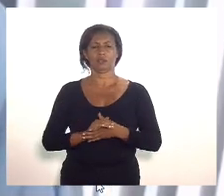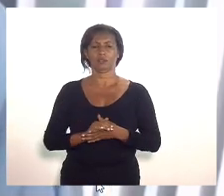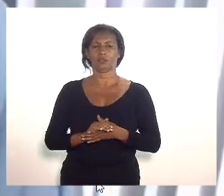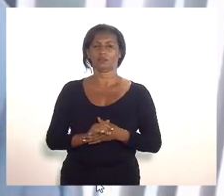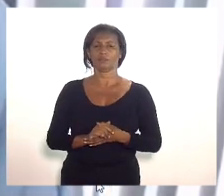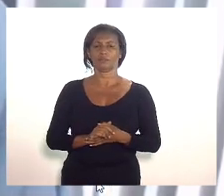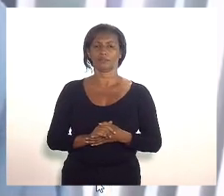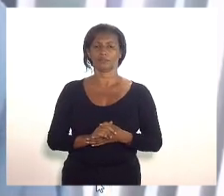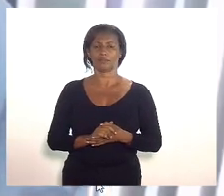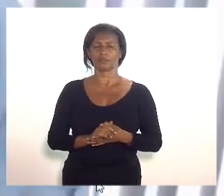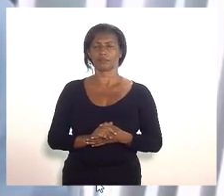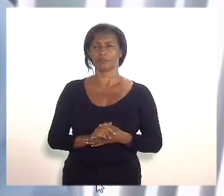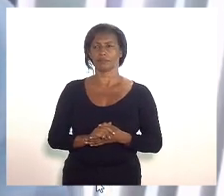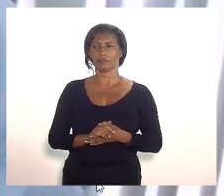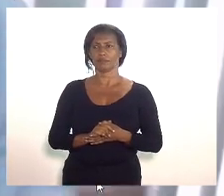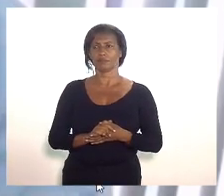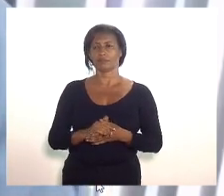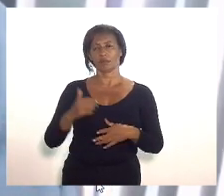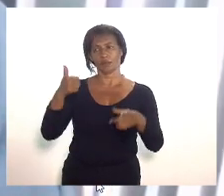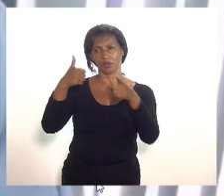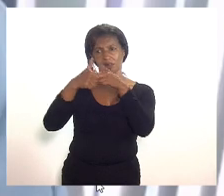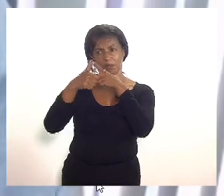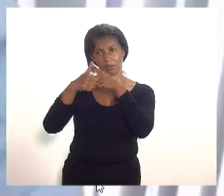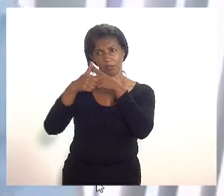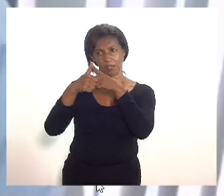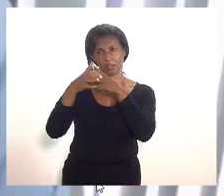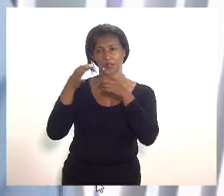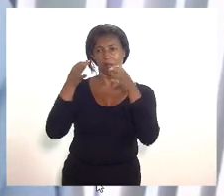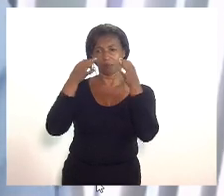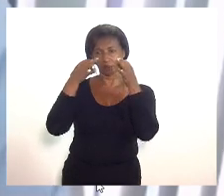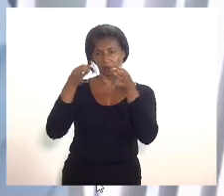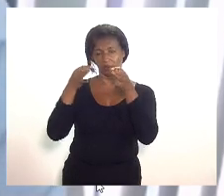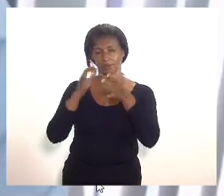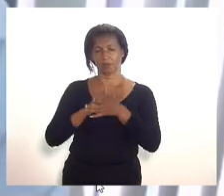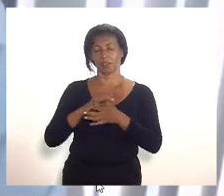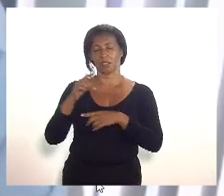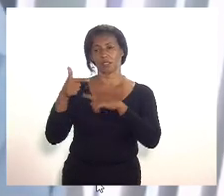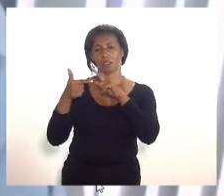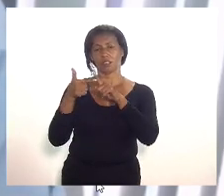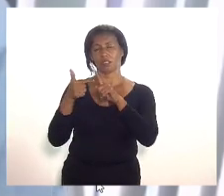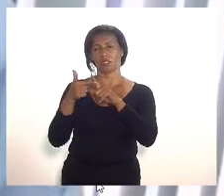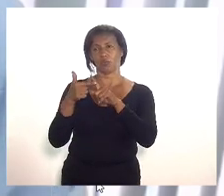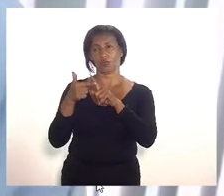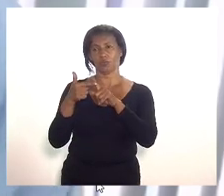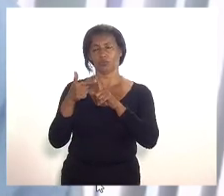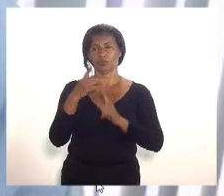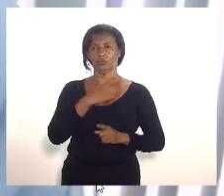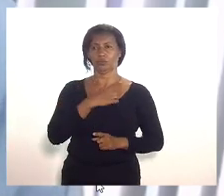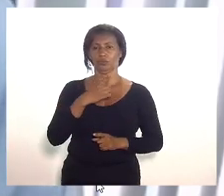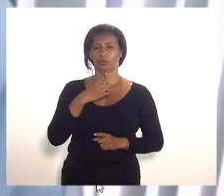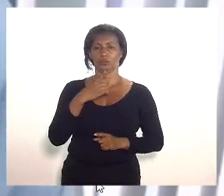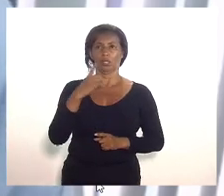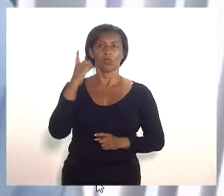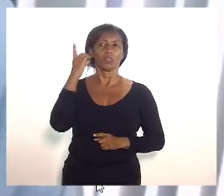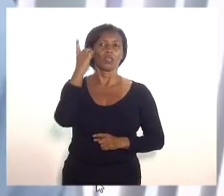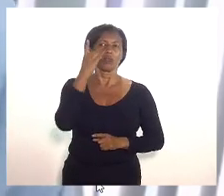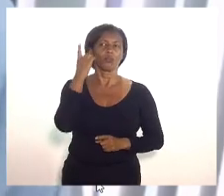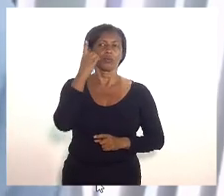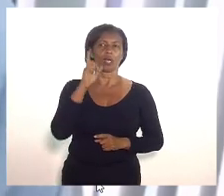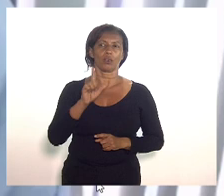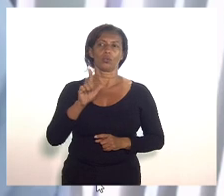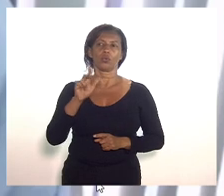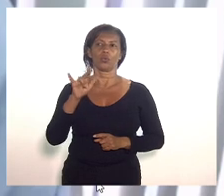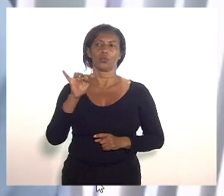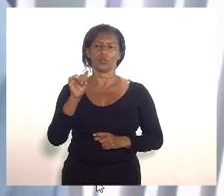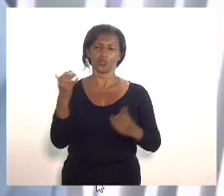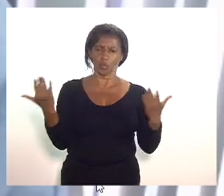primeira observação segundo lugar deputado Luiz Paulo eu falei hoje por telefone com